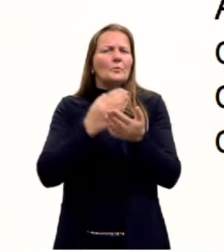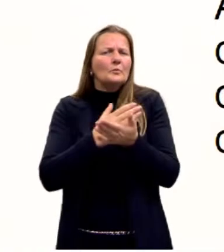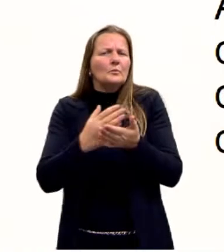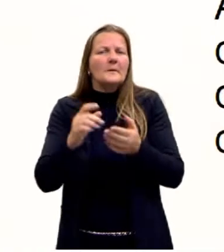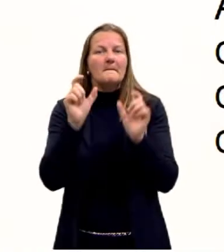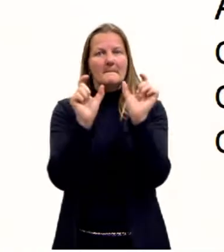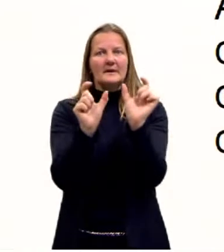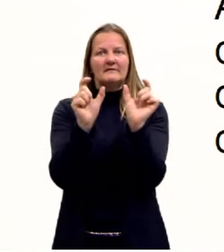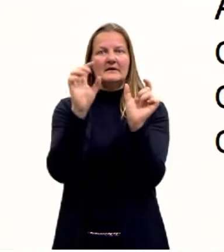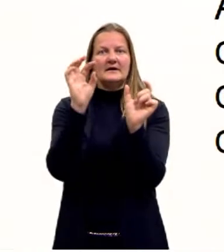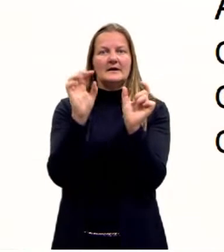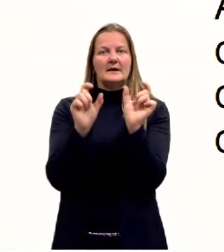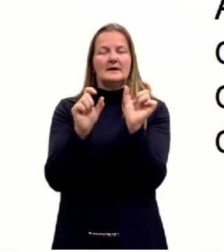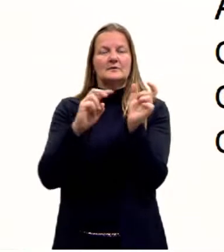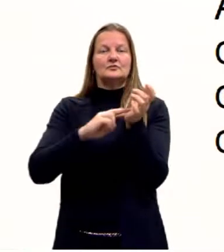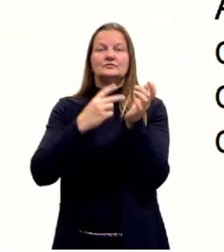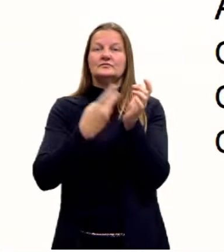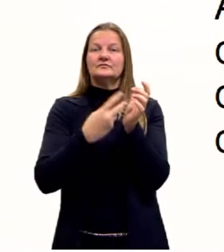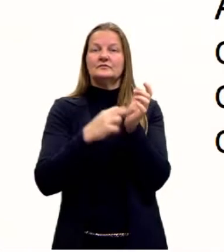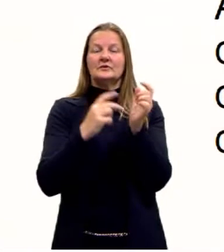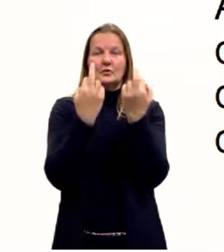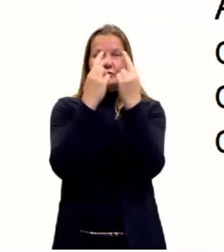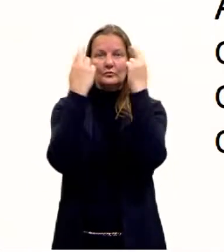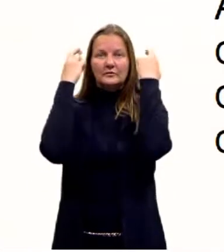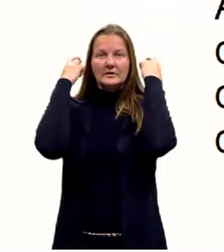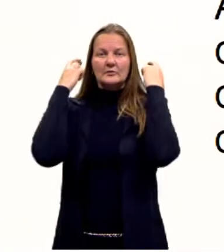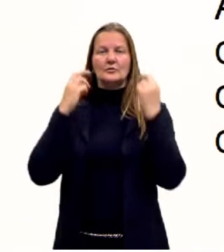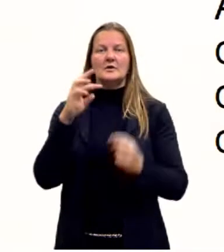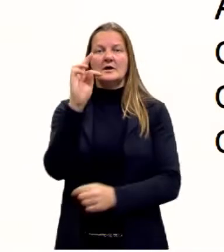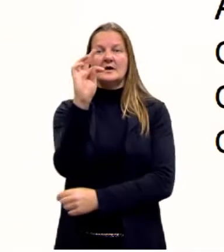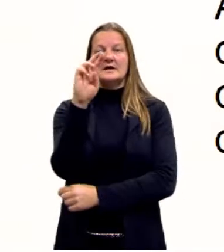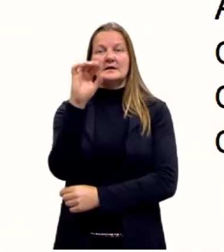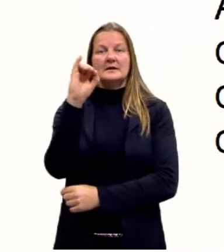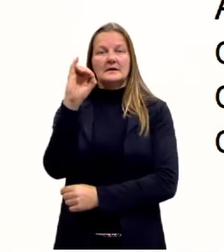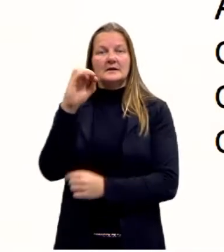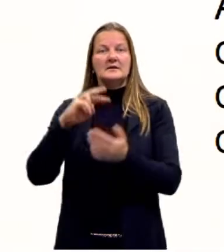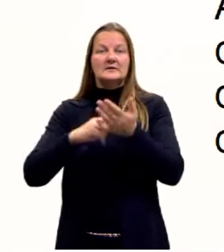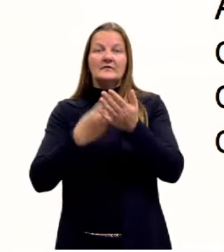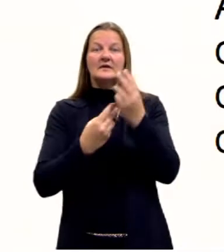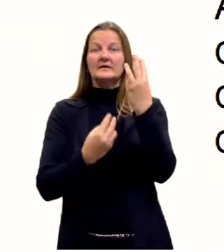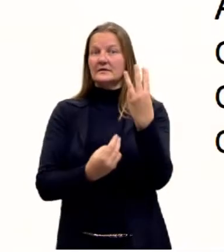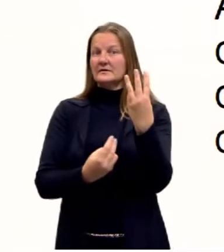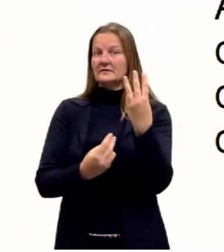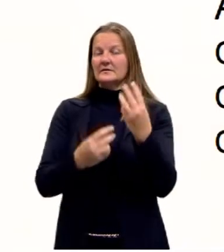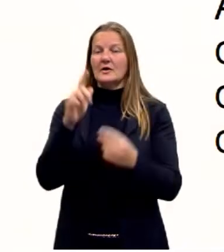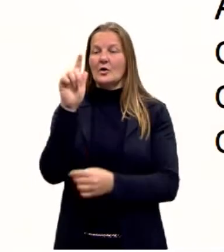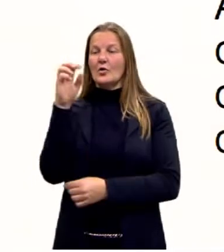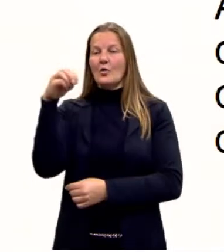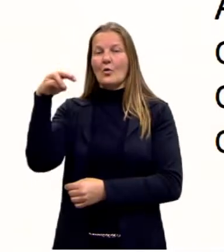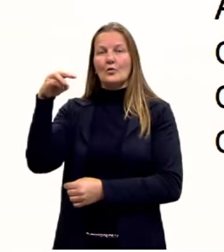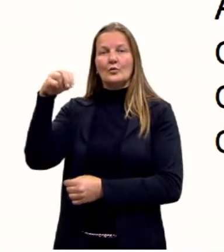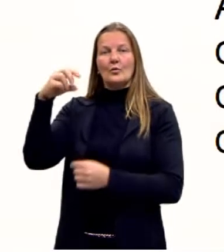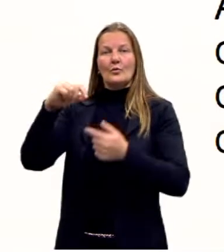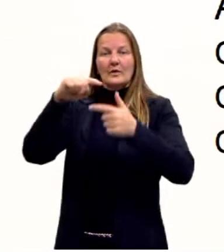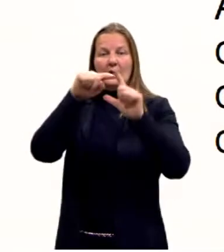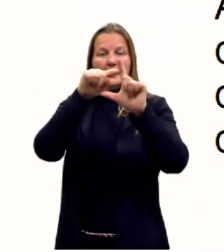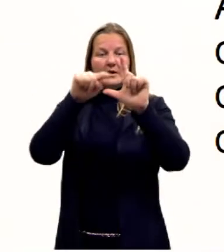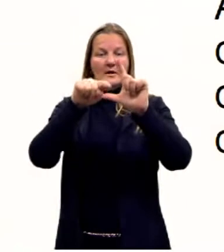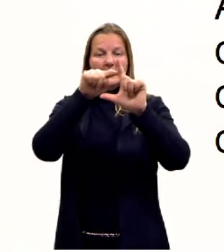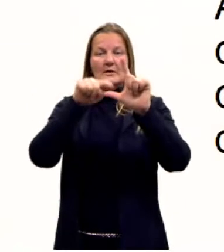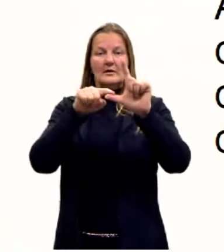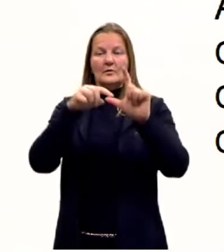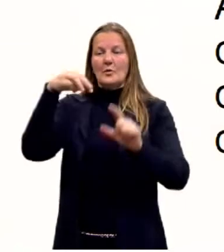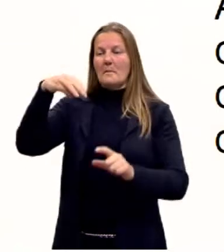palavra trigonometria, ela vem do grego tri, que significa três, gônom, ângulos e